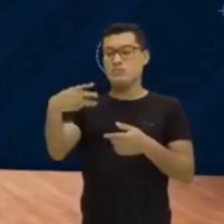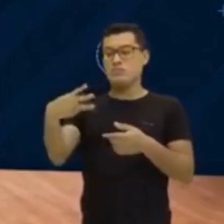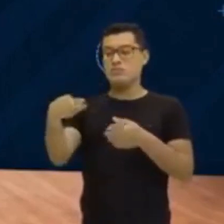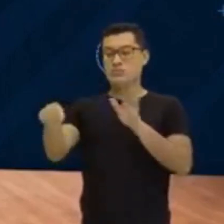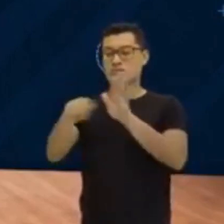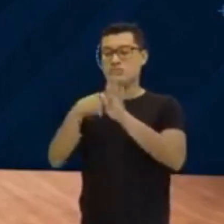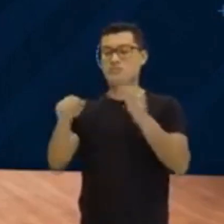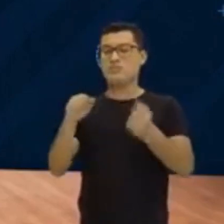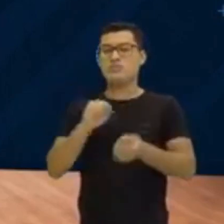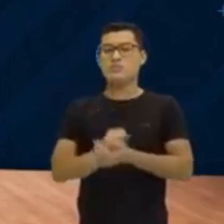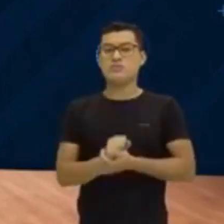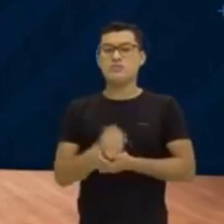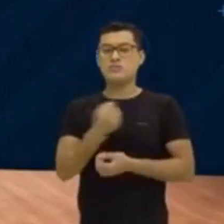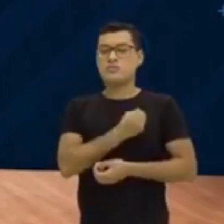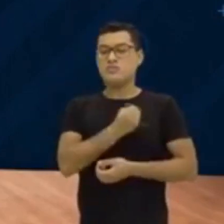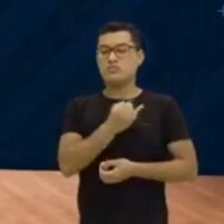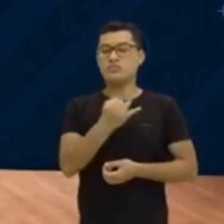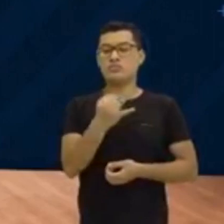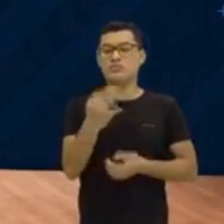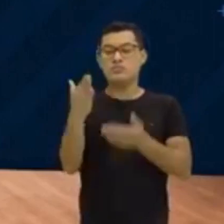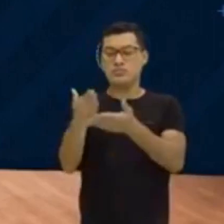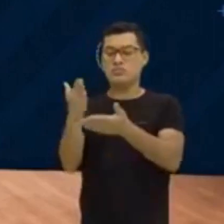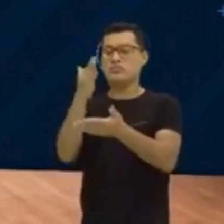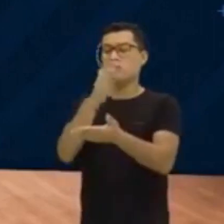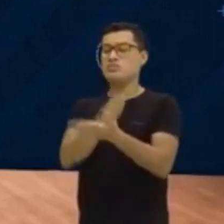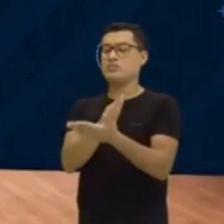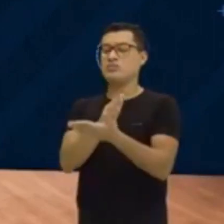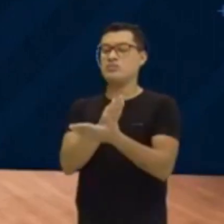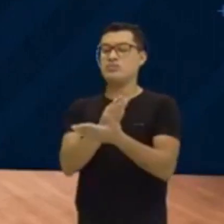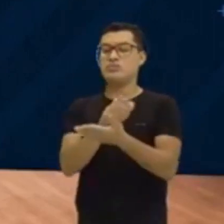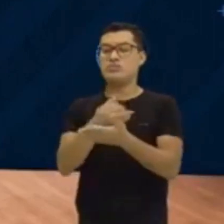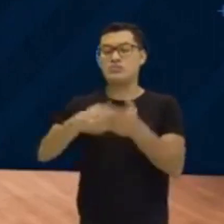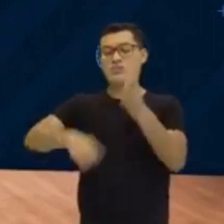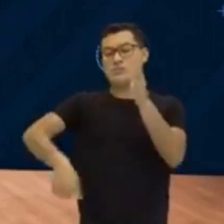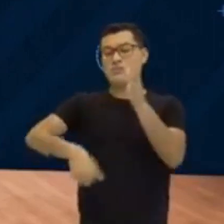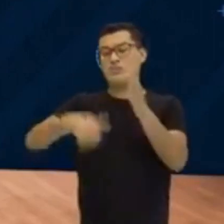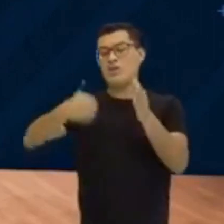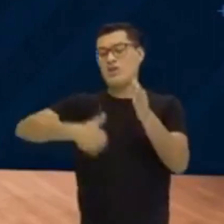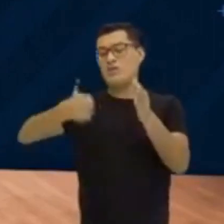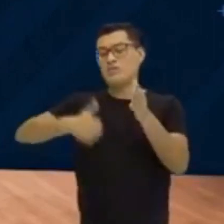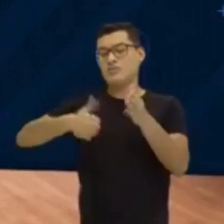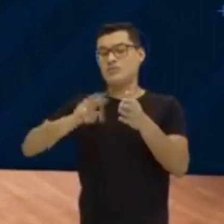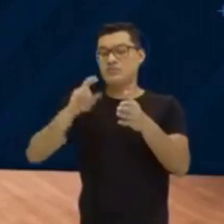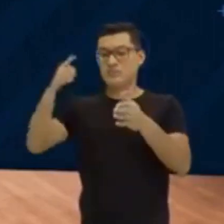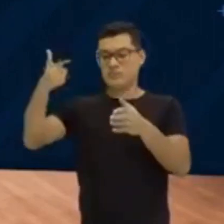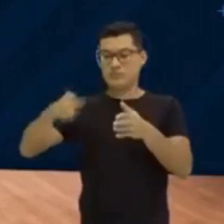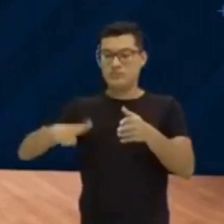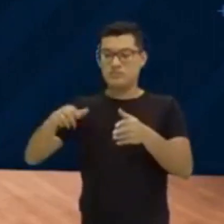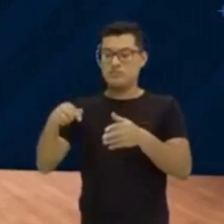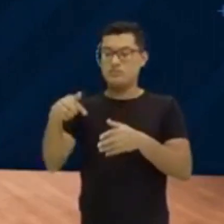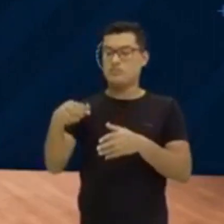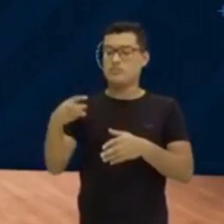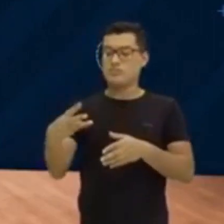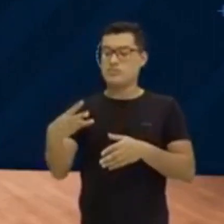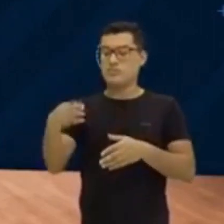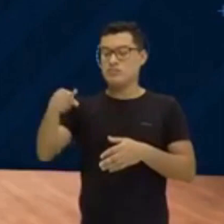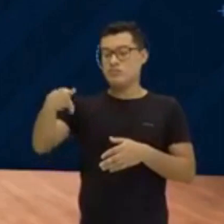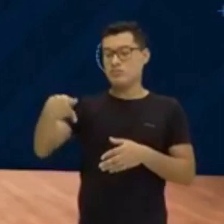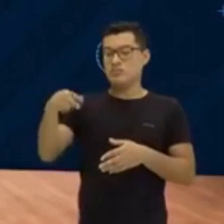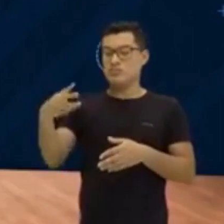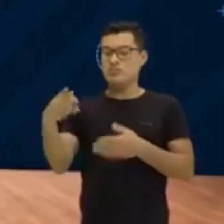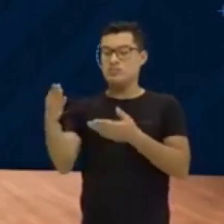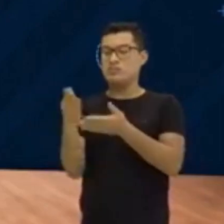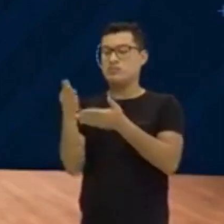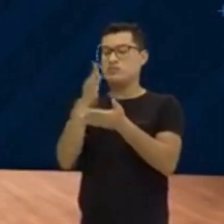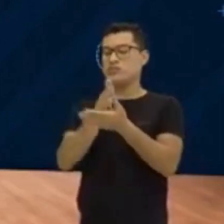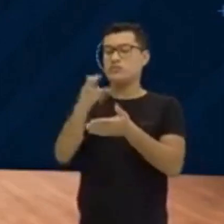o número que vai estar antes da primeira repetição. Como ele estava repetindo 73, 73, quem veio antes?